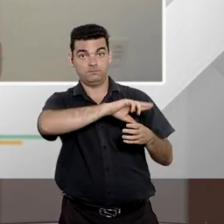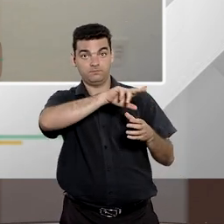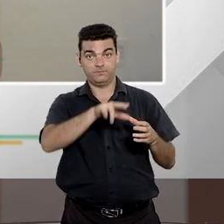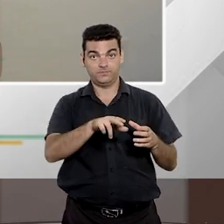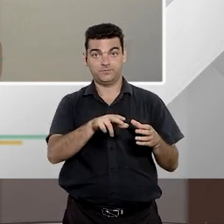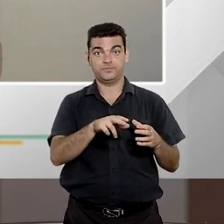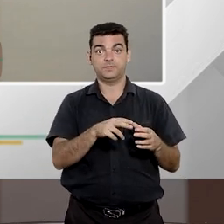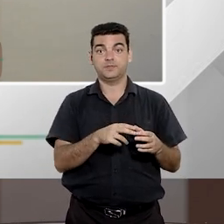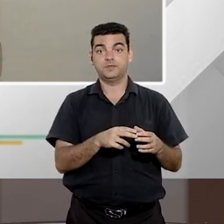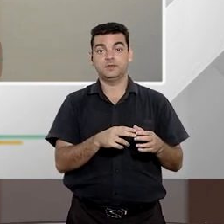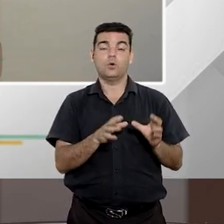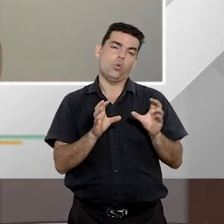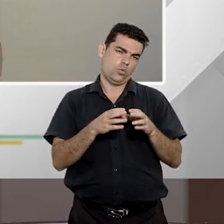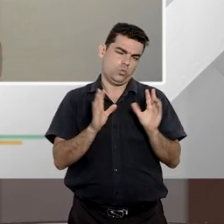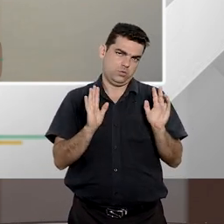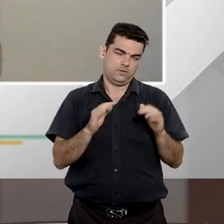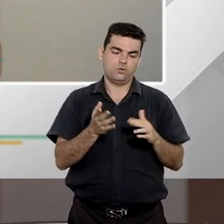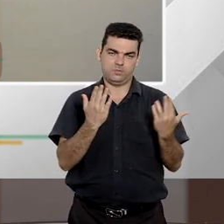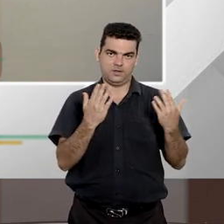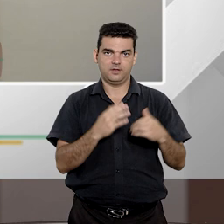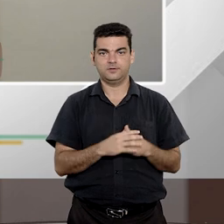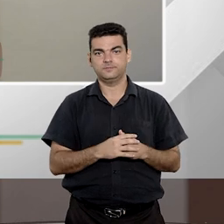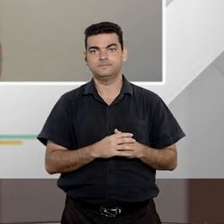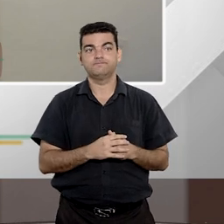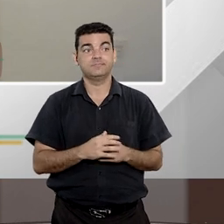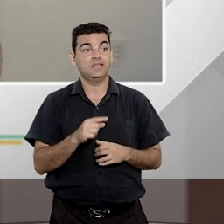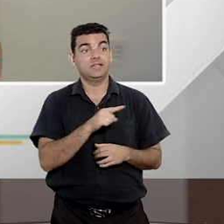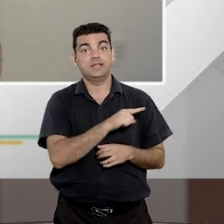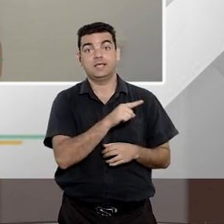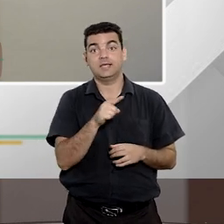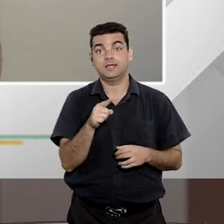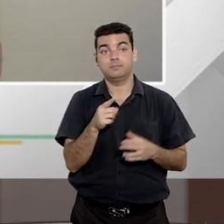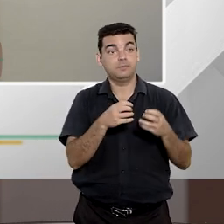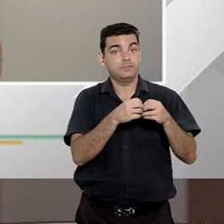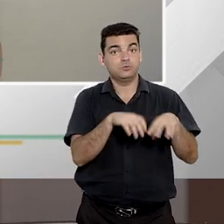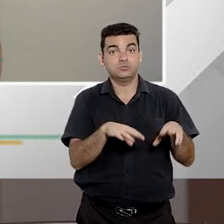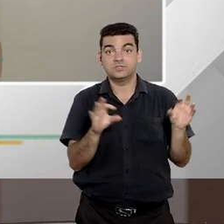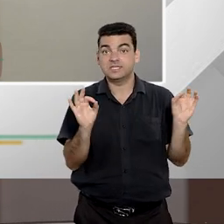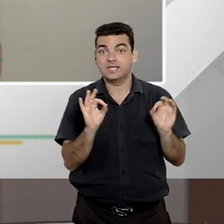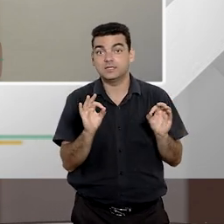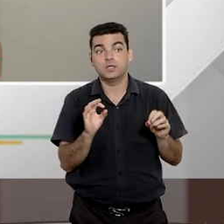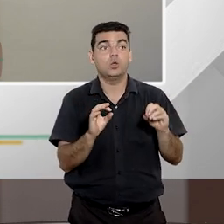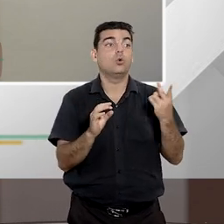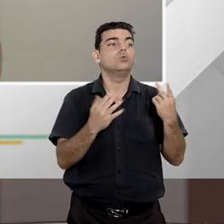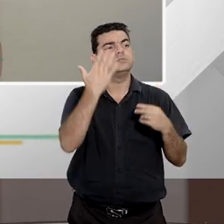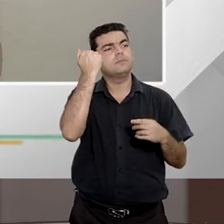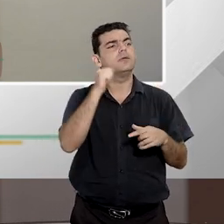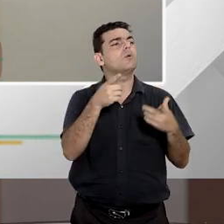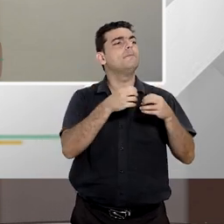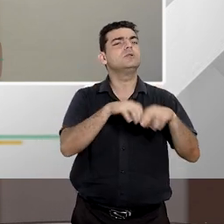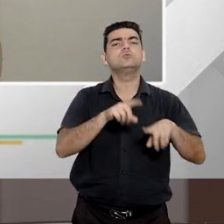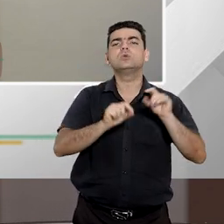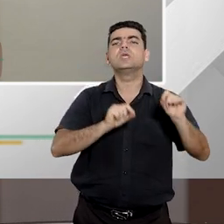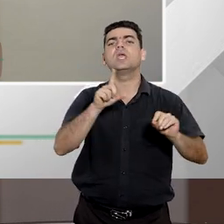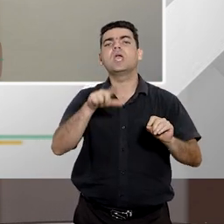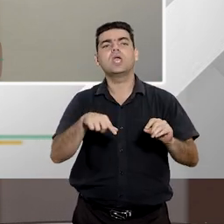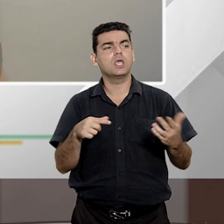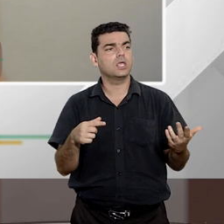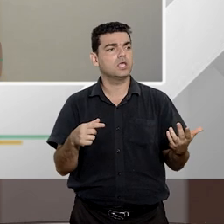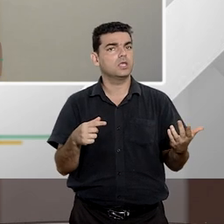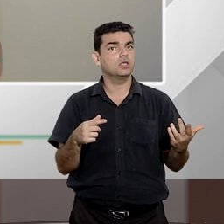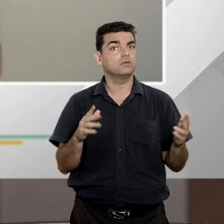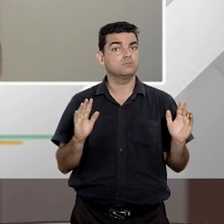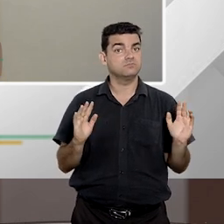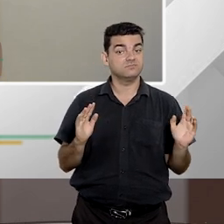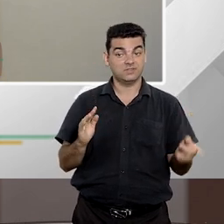o coletivo, estrito senso, ainda não existe essa lesão, a titularidade do direito é prévia à lesão,